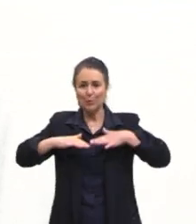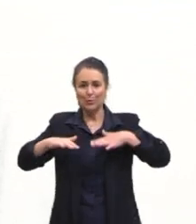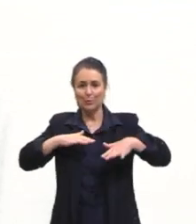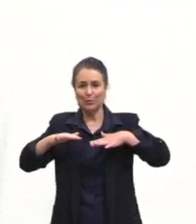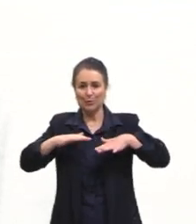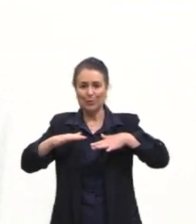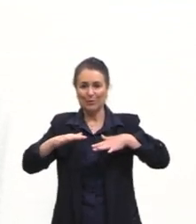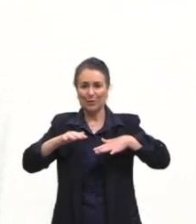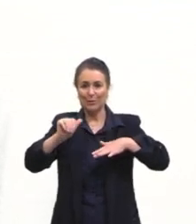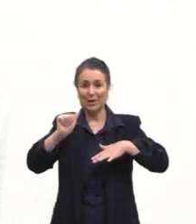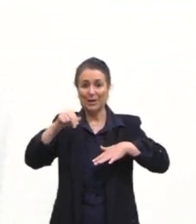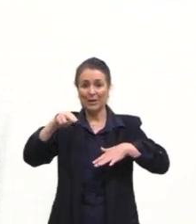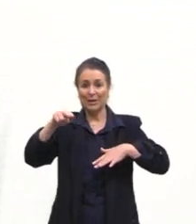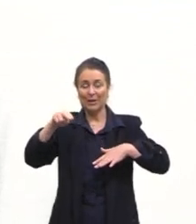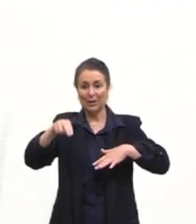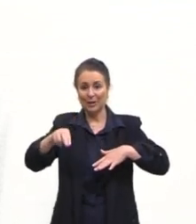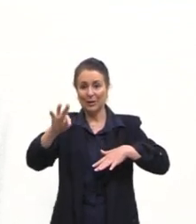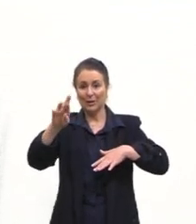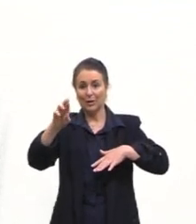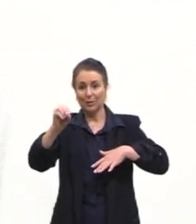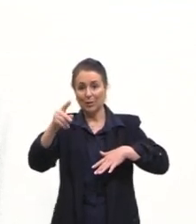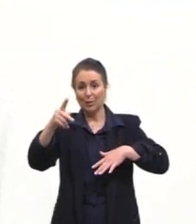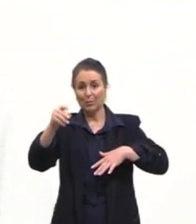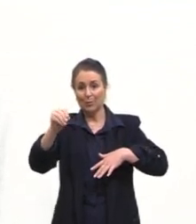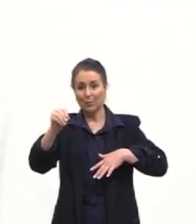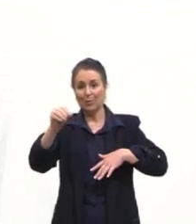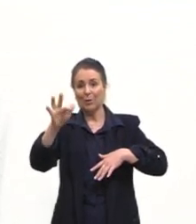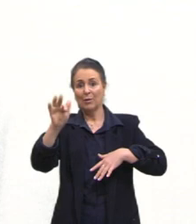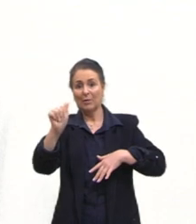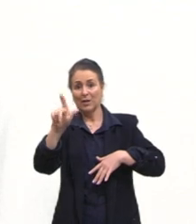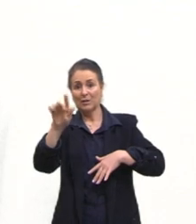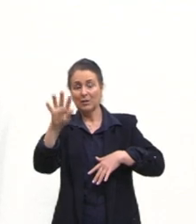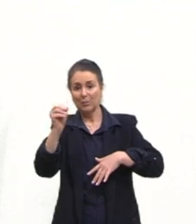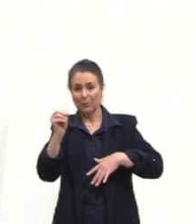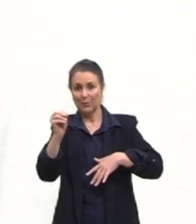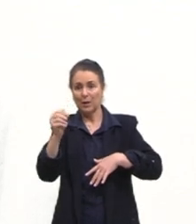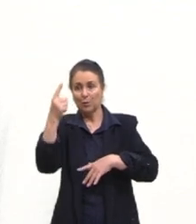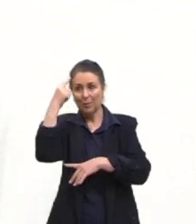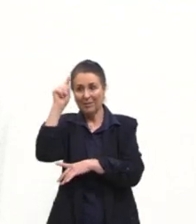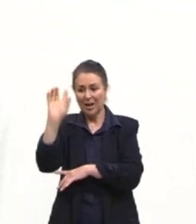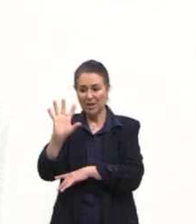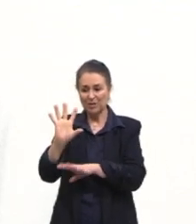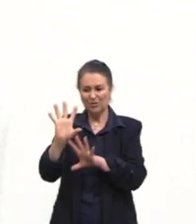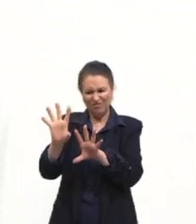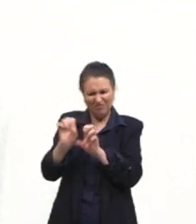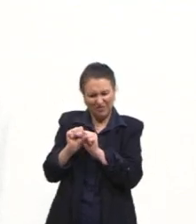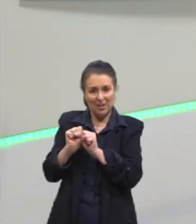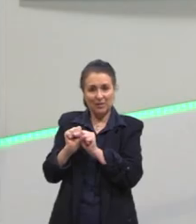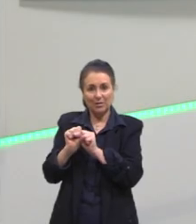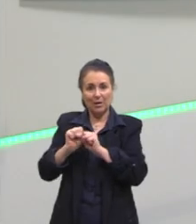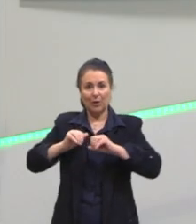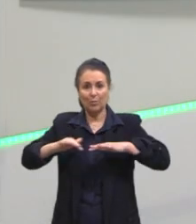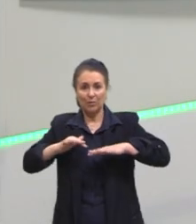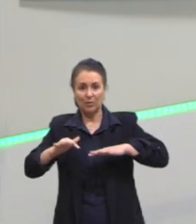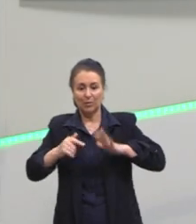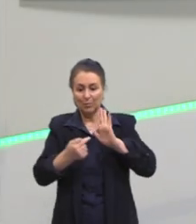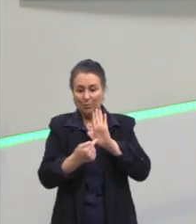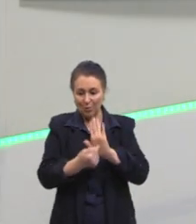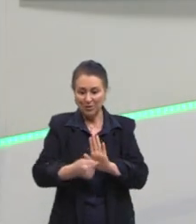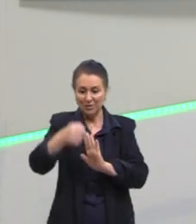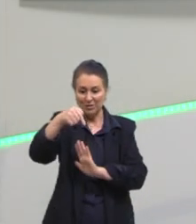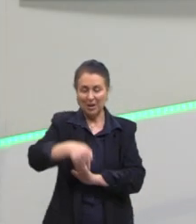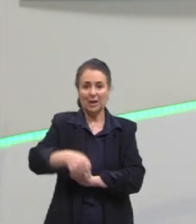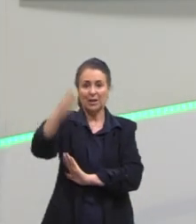antropofágico numa ideia de devorar esses movimentos e trazer para o Brasil então